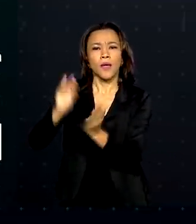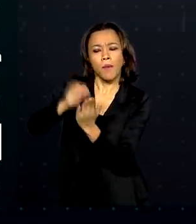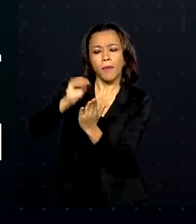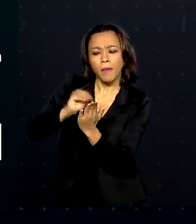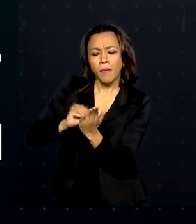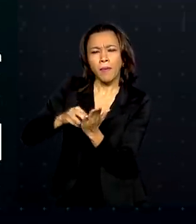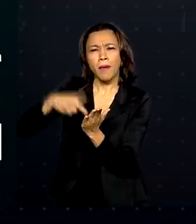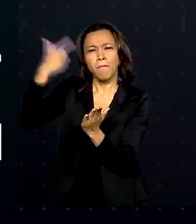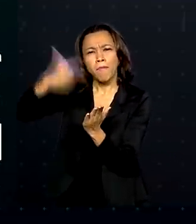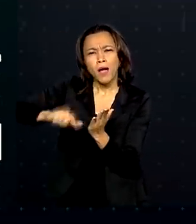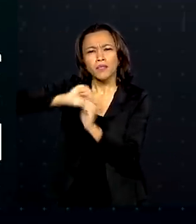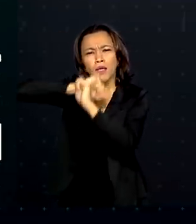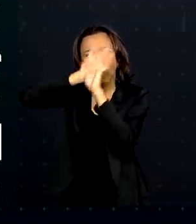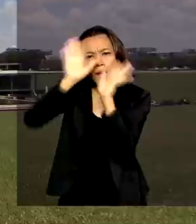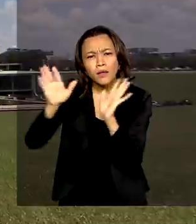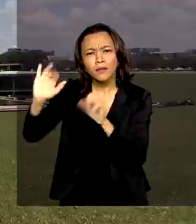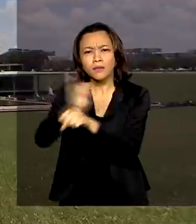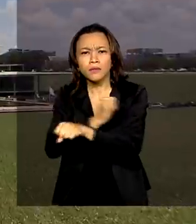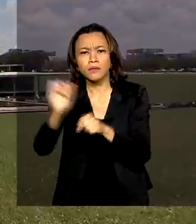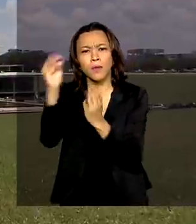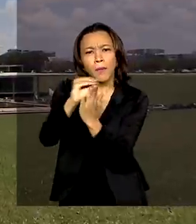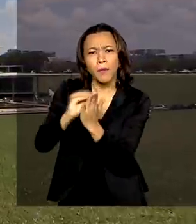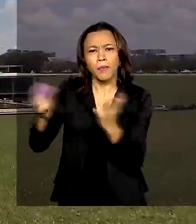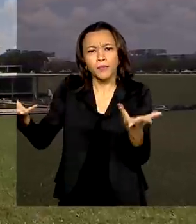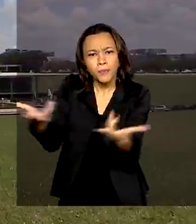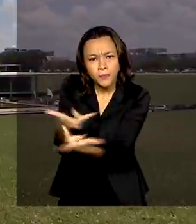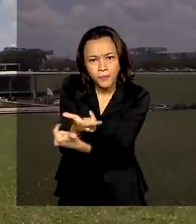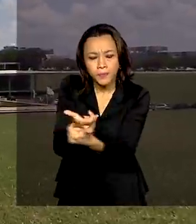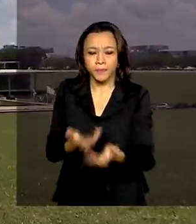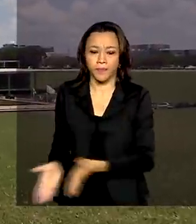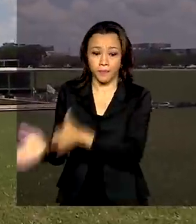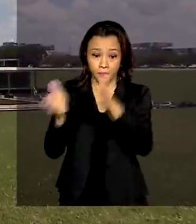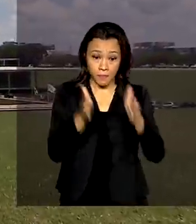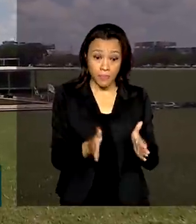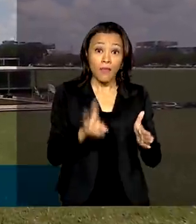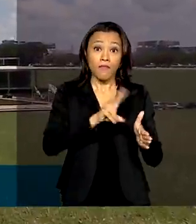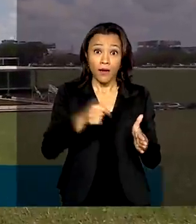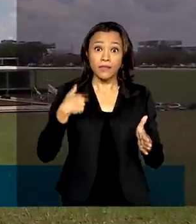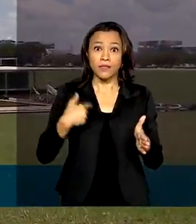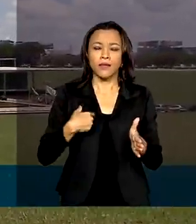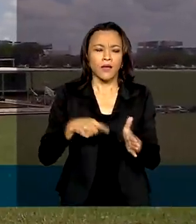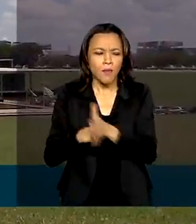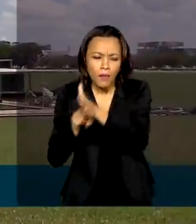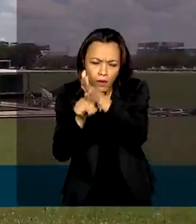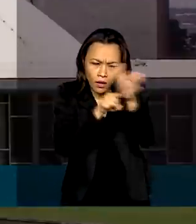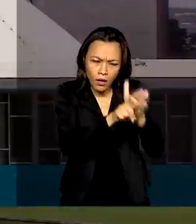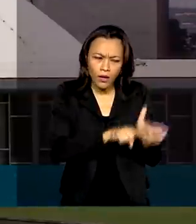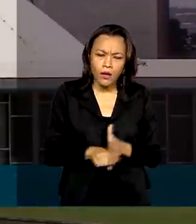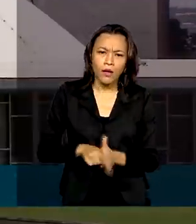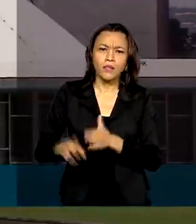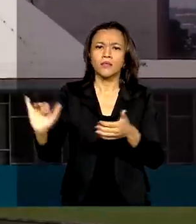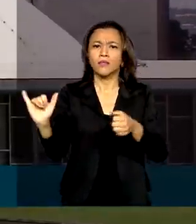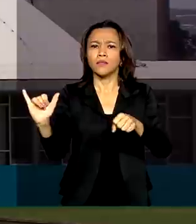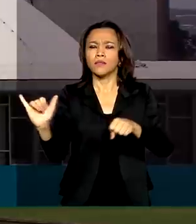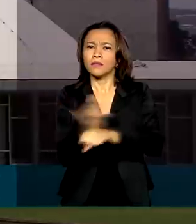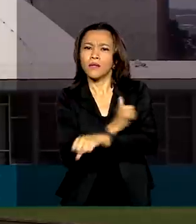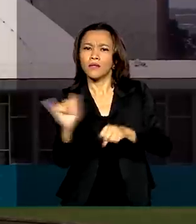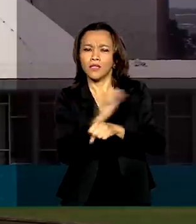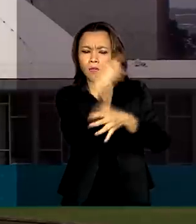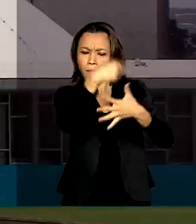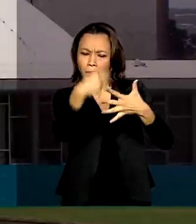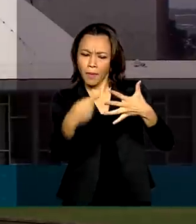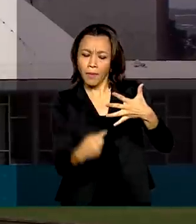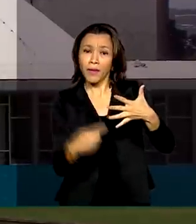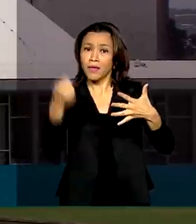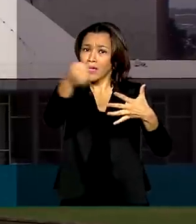transparência e eficiência. Será feito um levantamento de medidas que podem ser colocadas em prática sem a necessidade